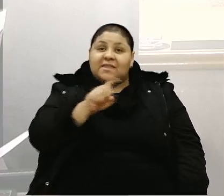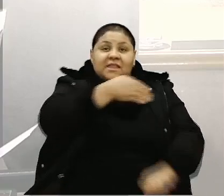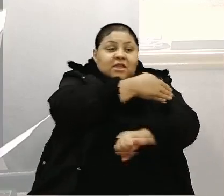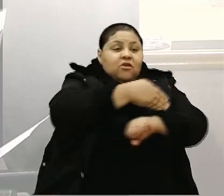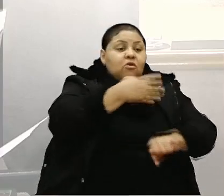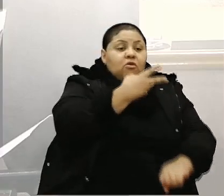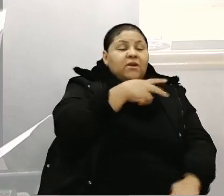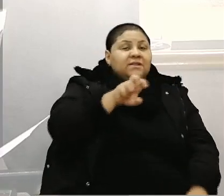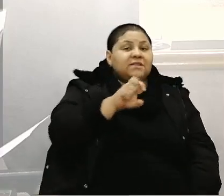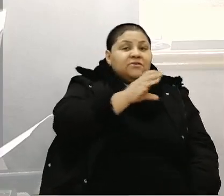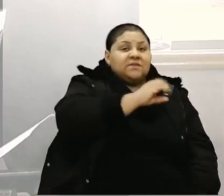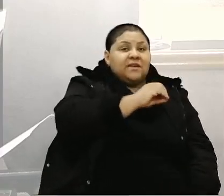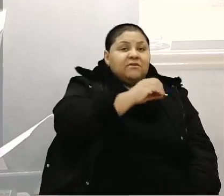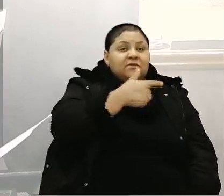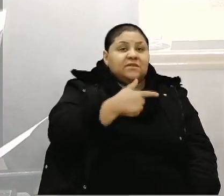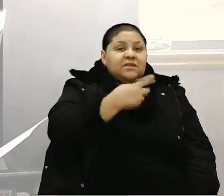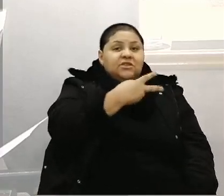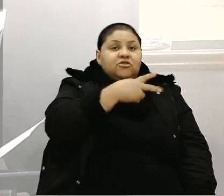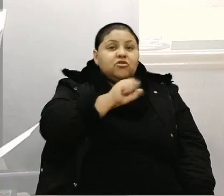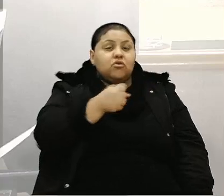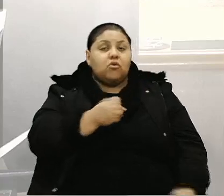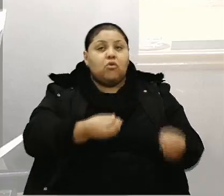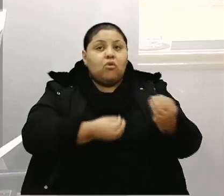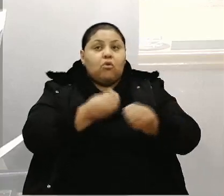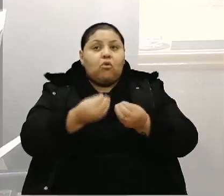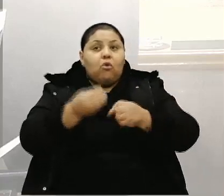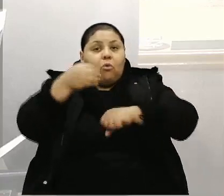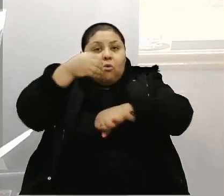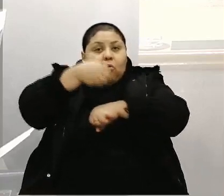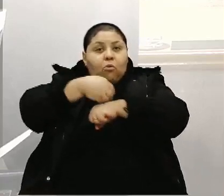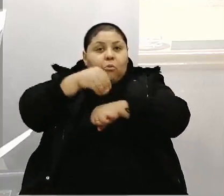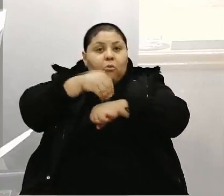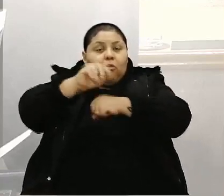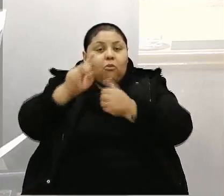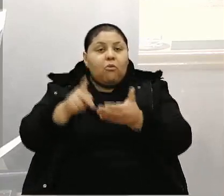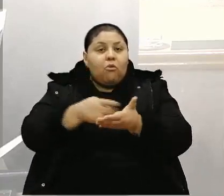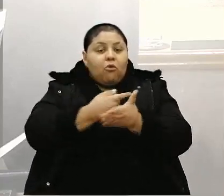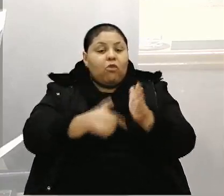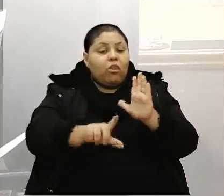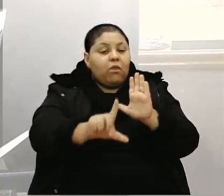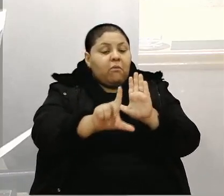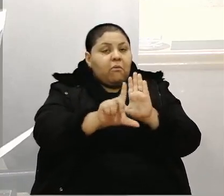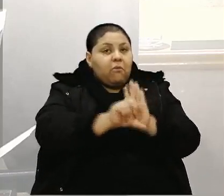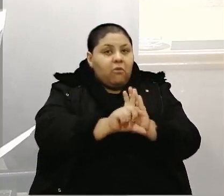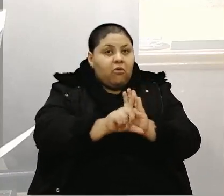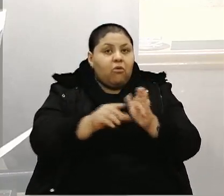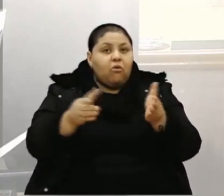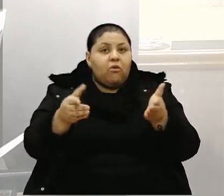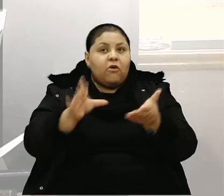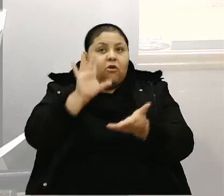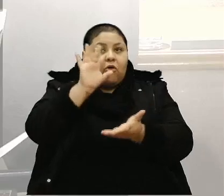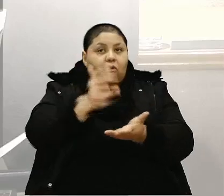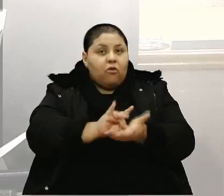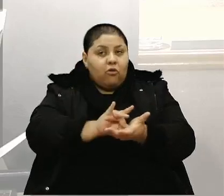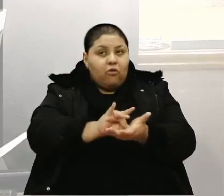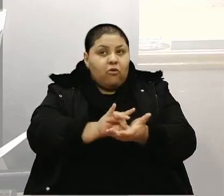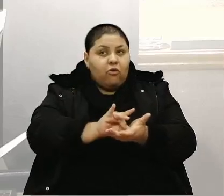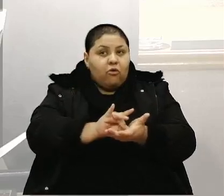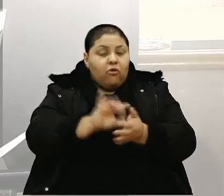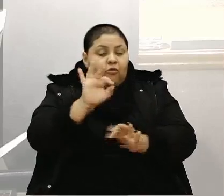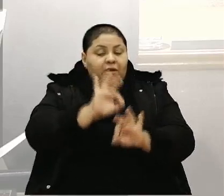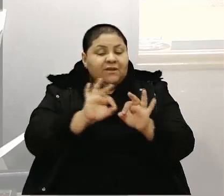07 e 28, conforme indicado erroneamente na legislação original. A correção é